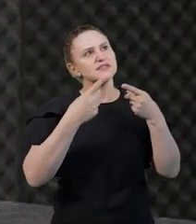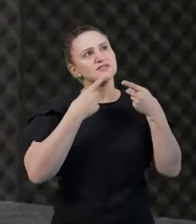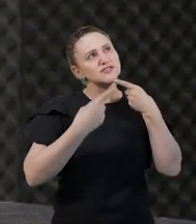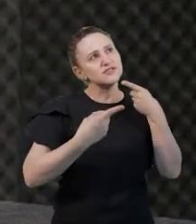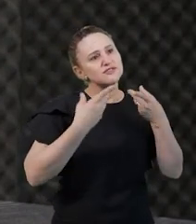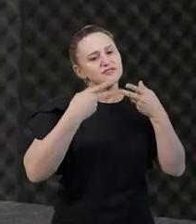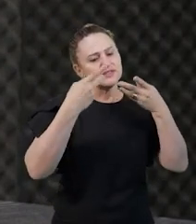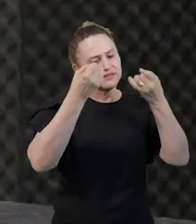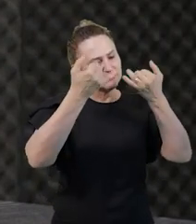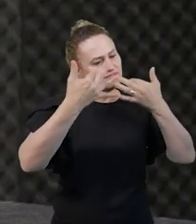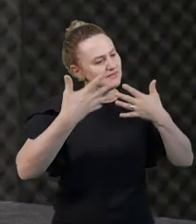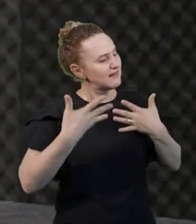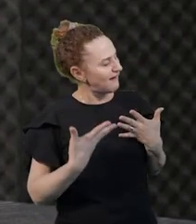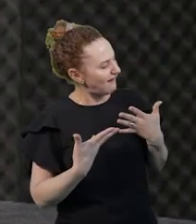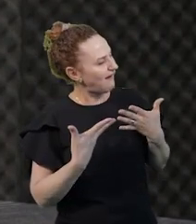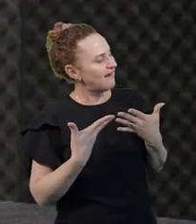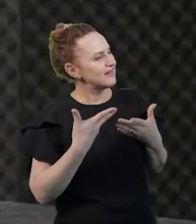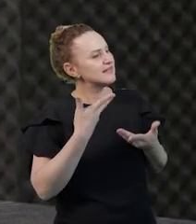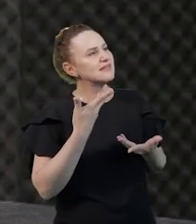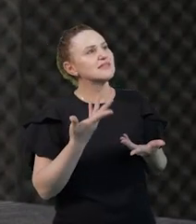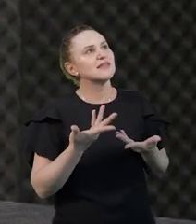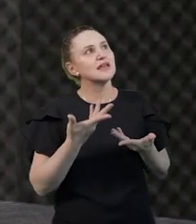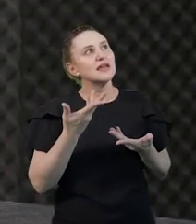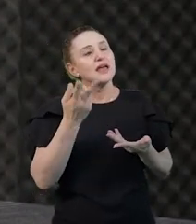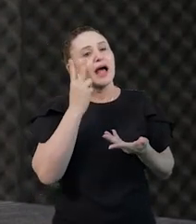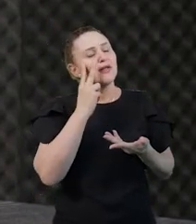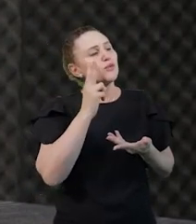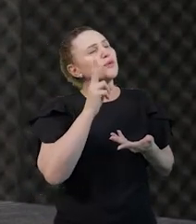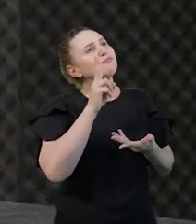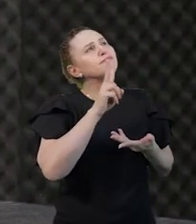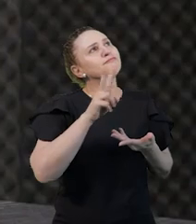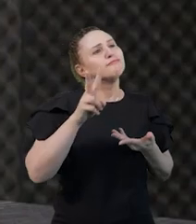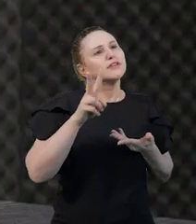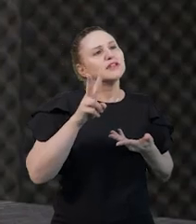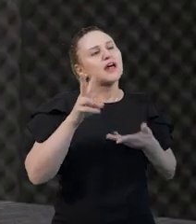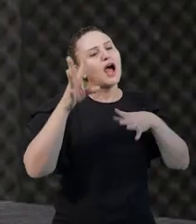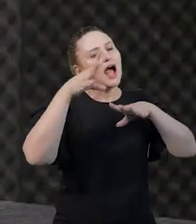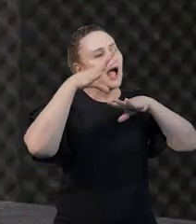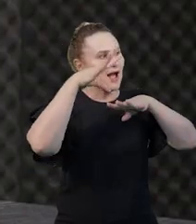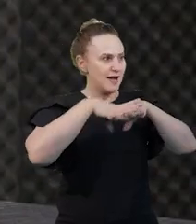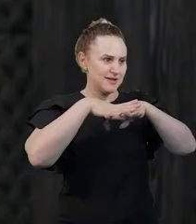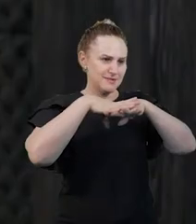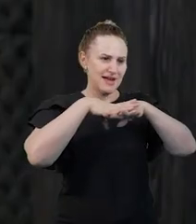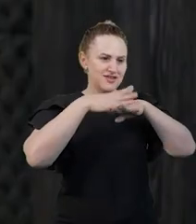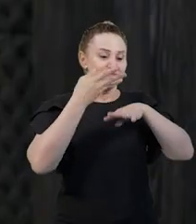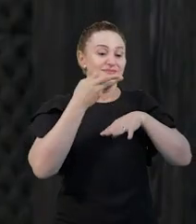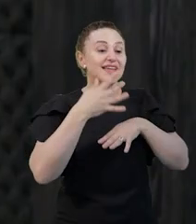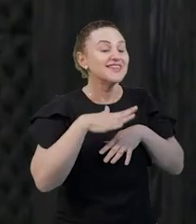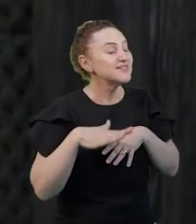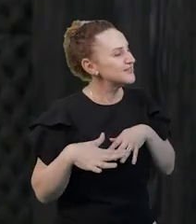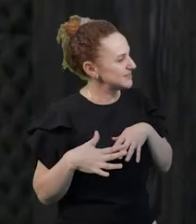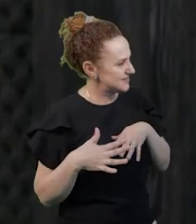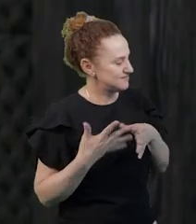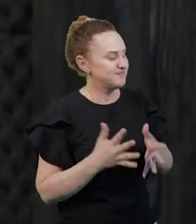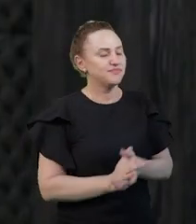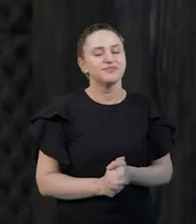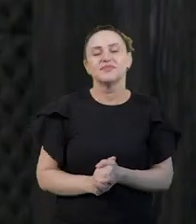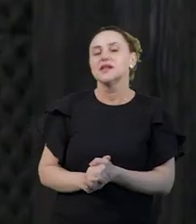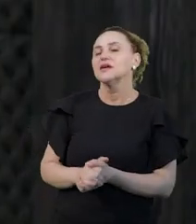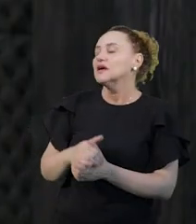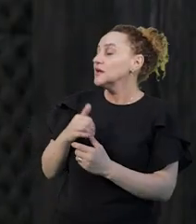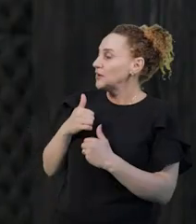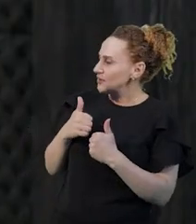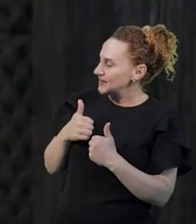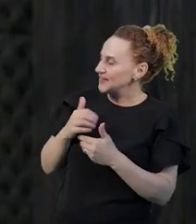conosco um pouco sobre a sua visão, né? Em relação à matemática na infância. Bem, sobre a